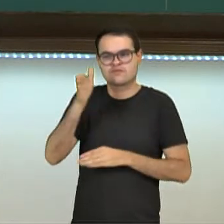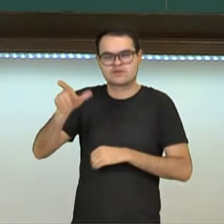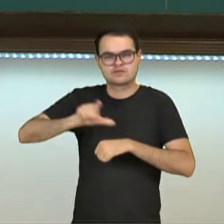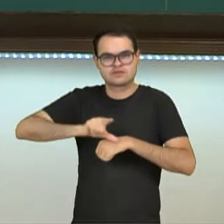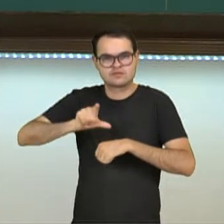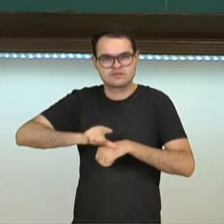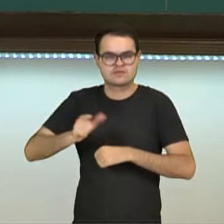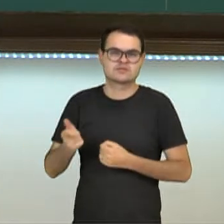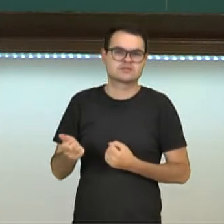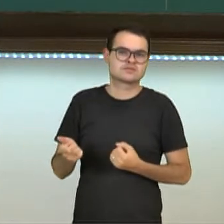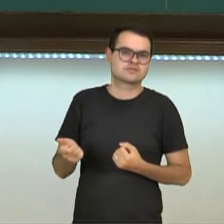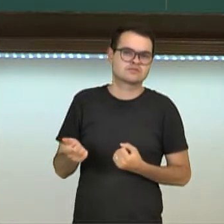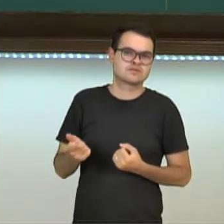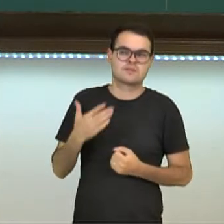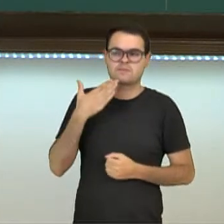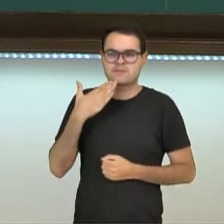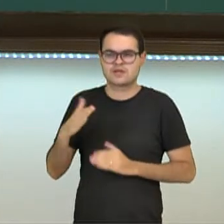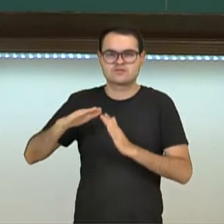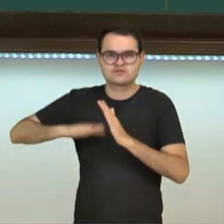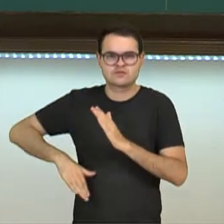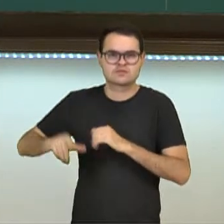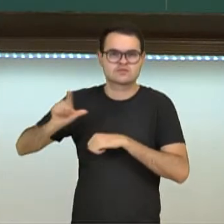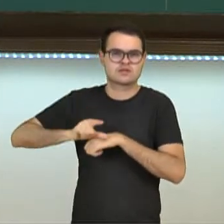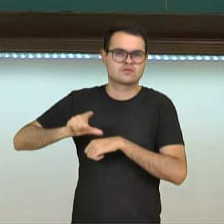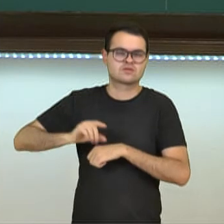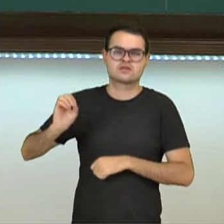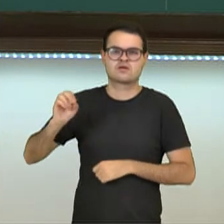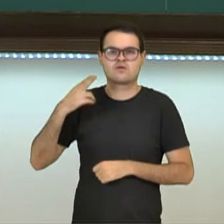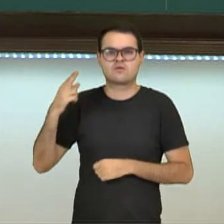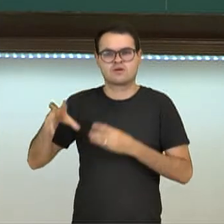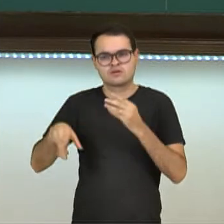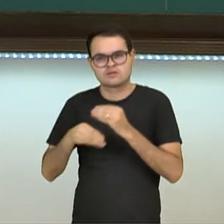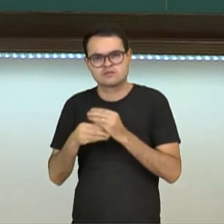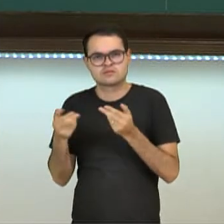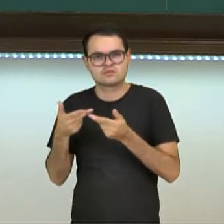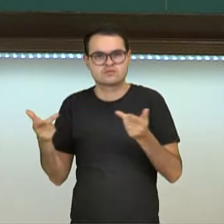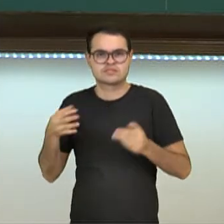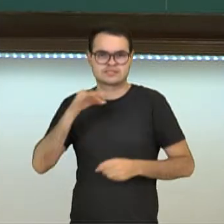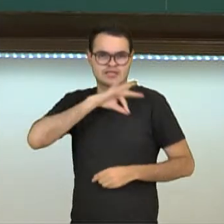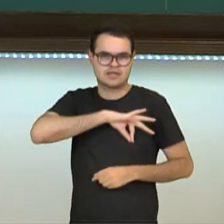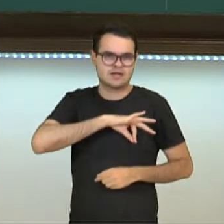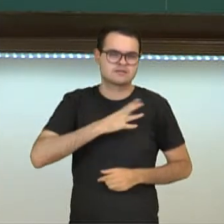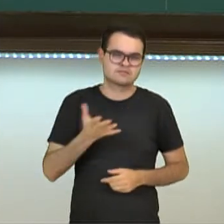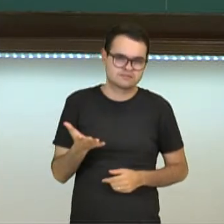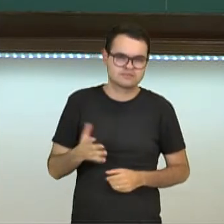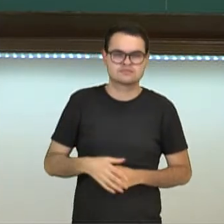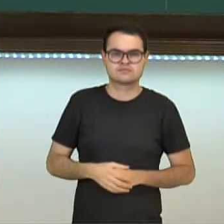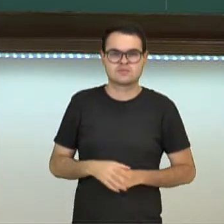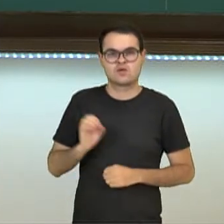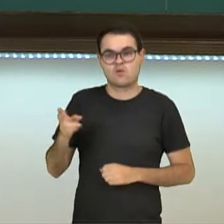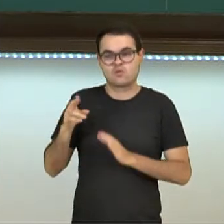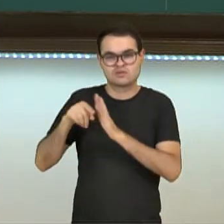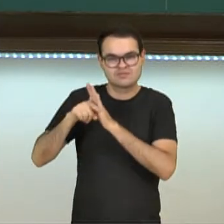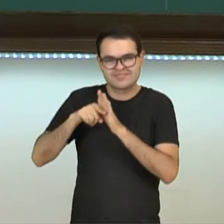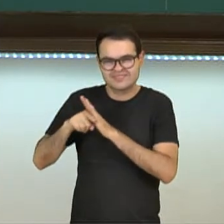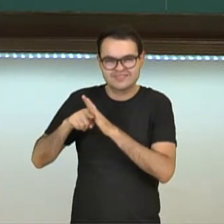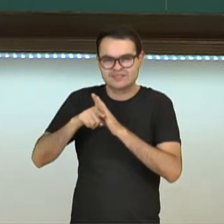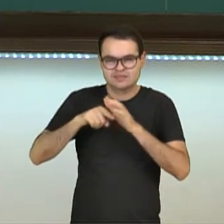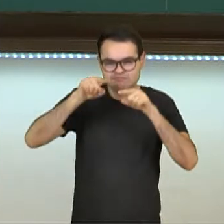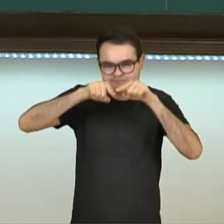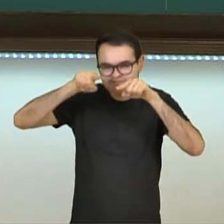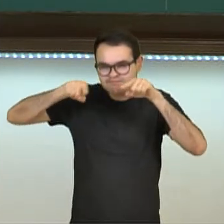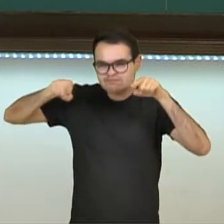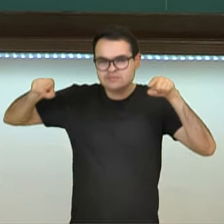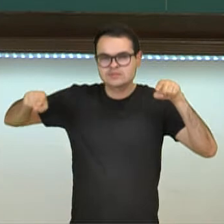loja, quando pede um desconto na loja, ou quando a gente tem um aumento de salário, certo? Ou nas pesquisas estatísticas, o